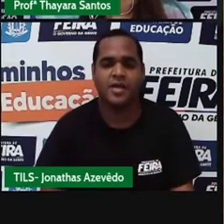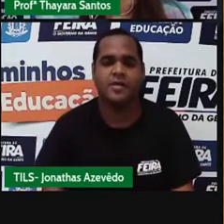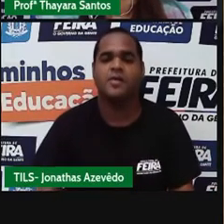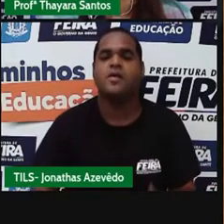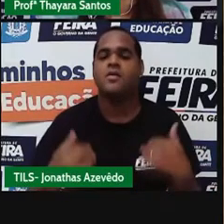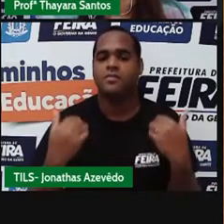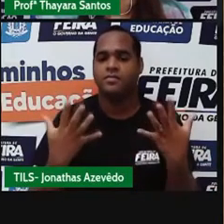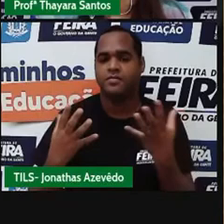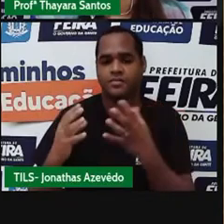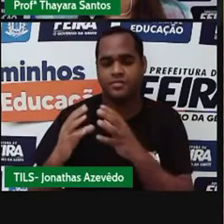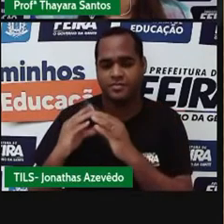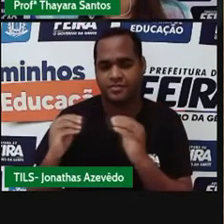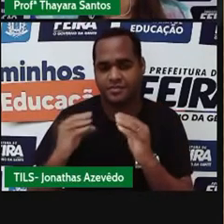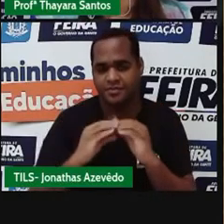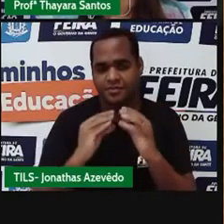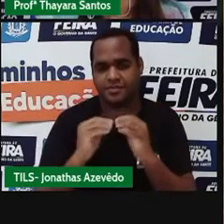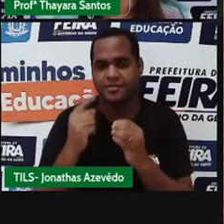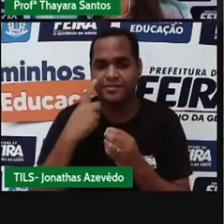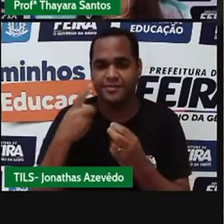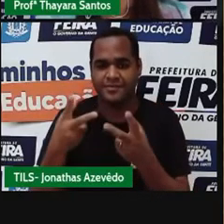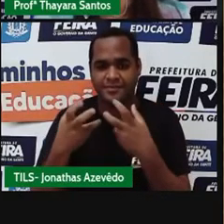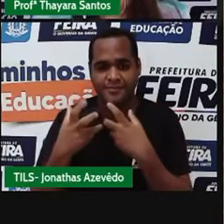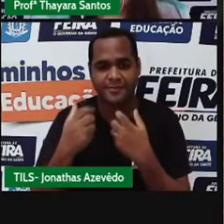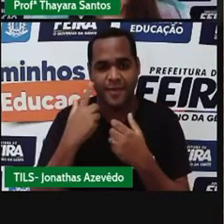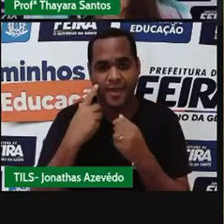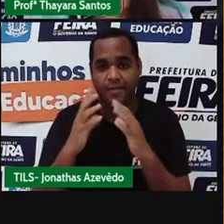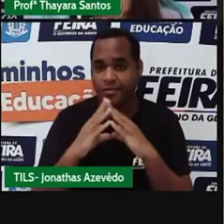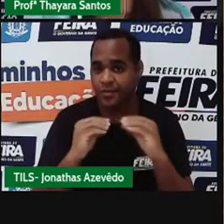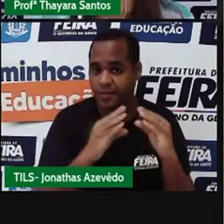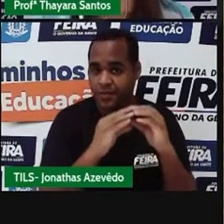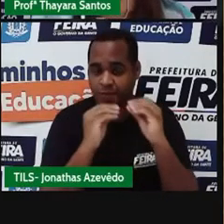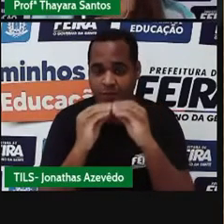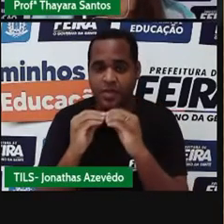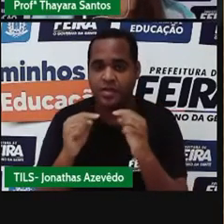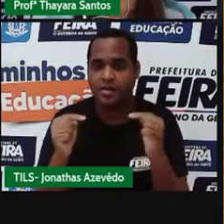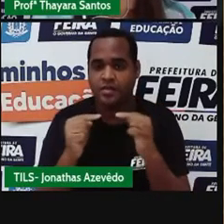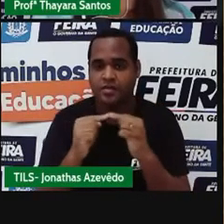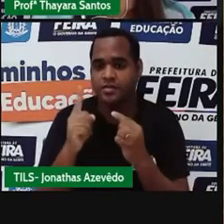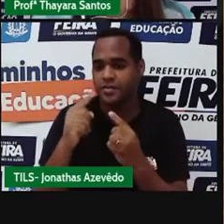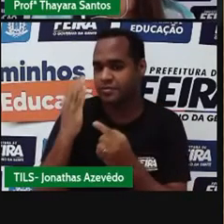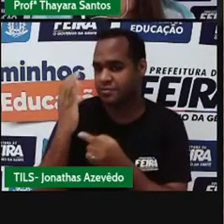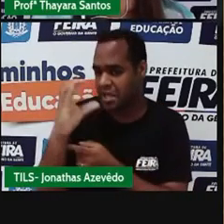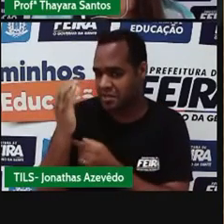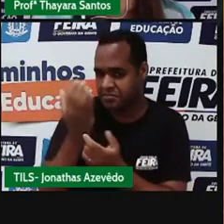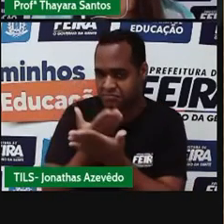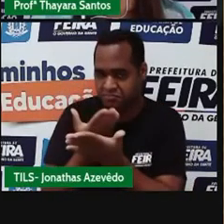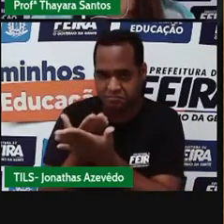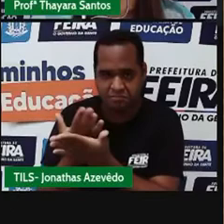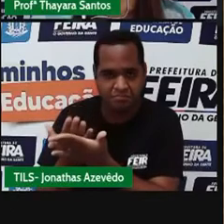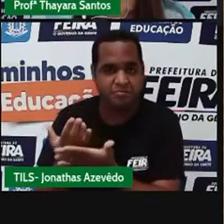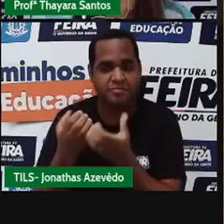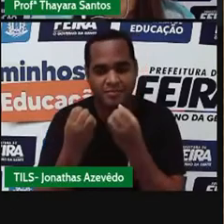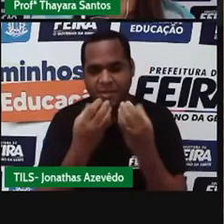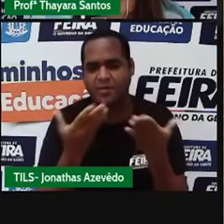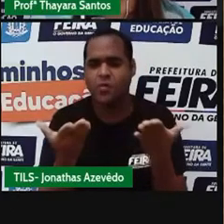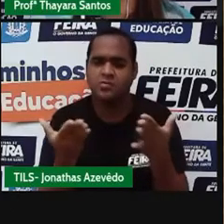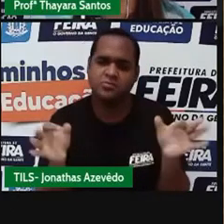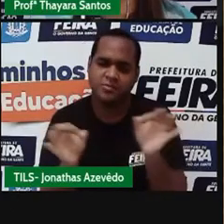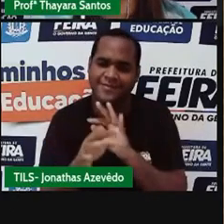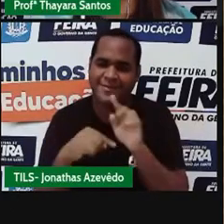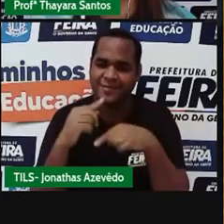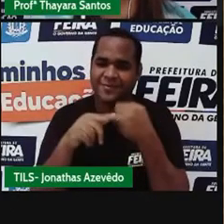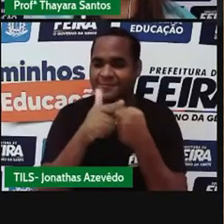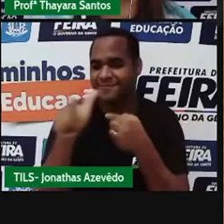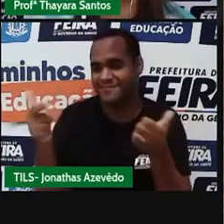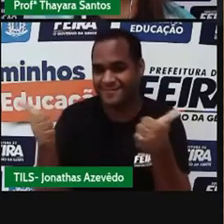Dissolução não é mágica de desaparecimento, e sim pura ciência. Por hora é só, pessoal. Nos vemos